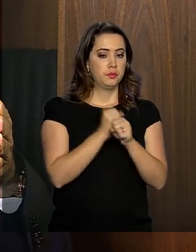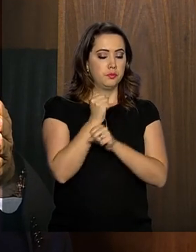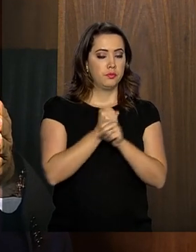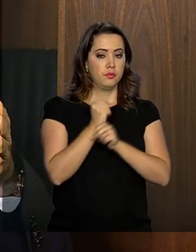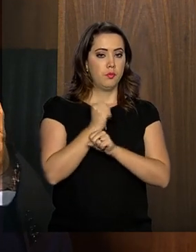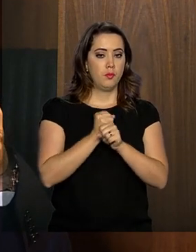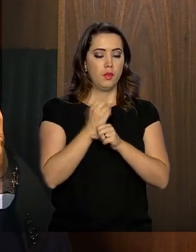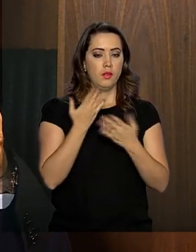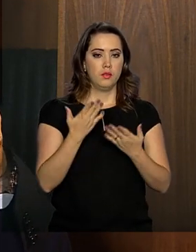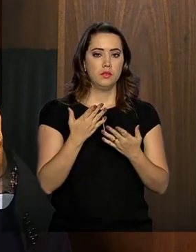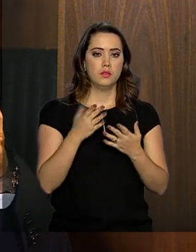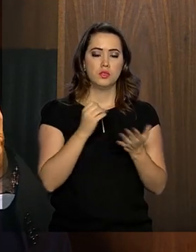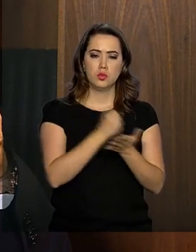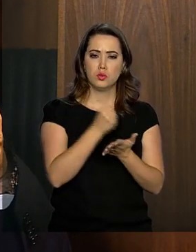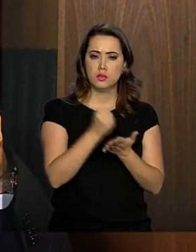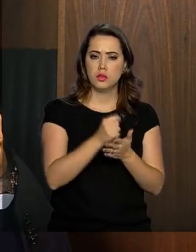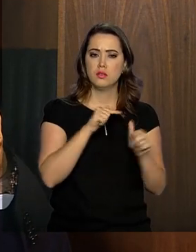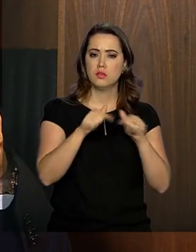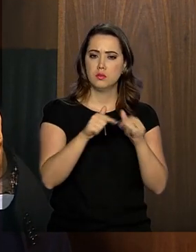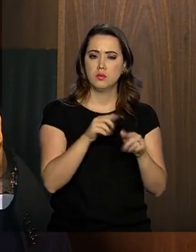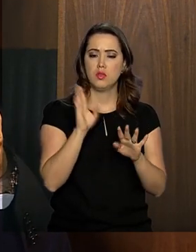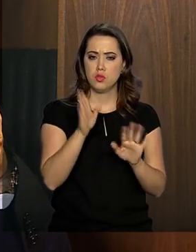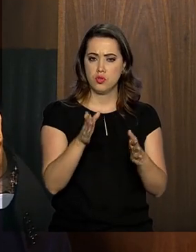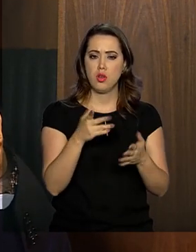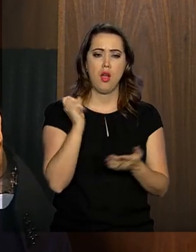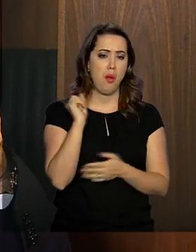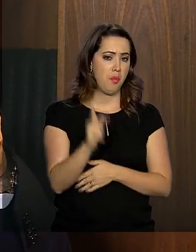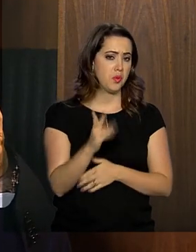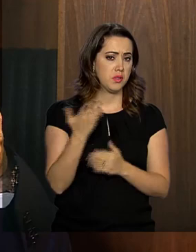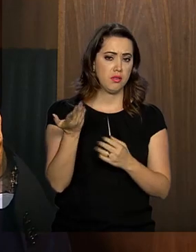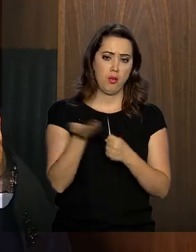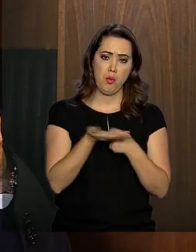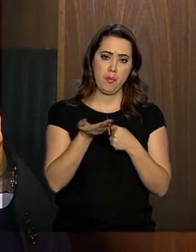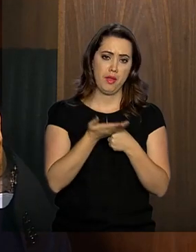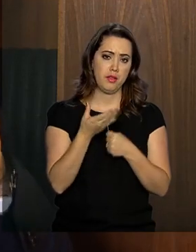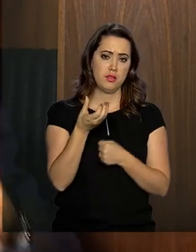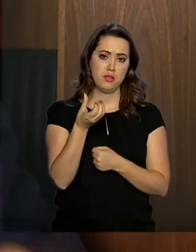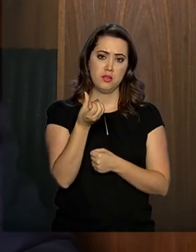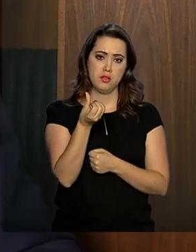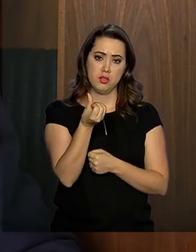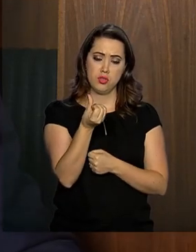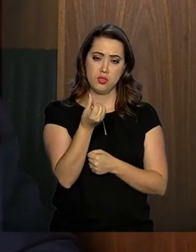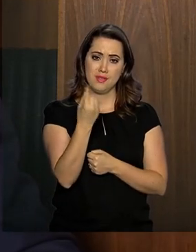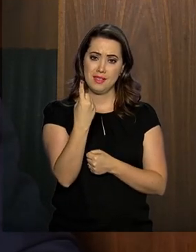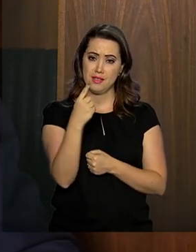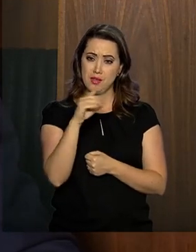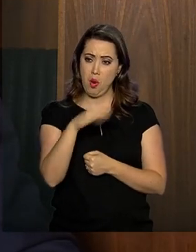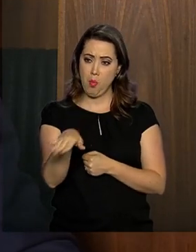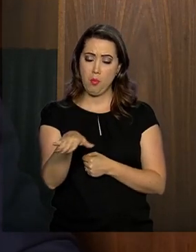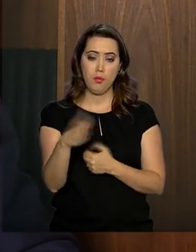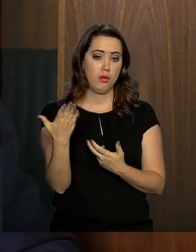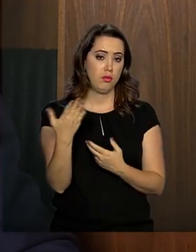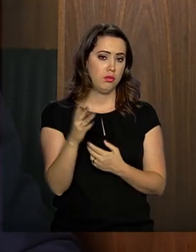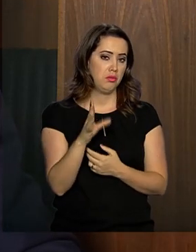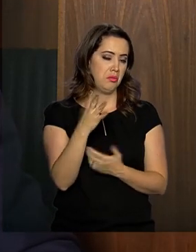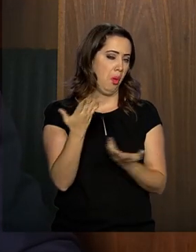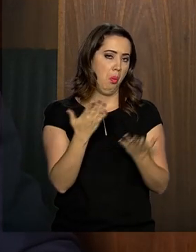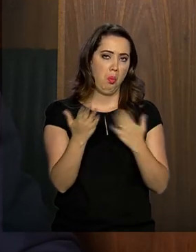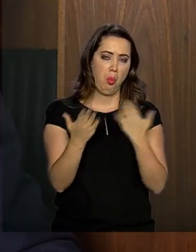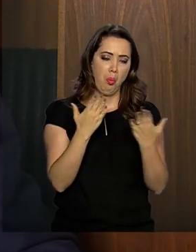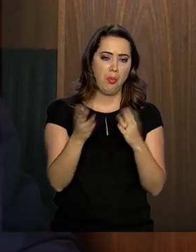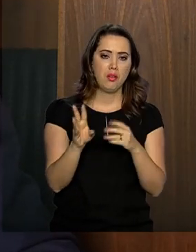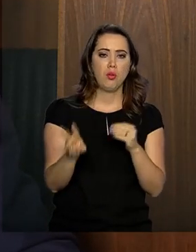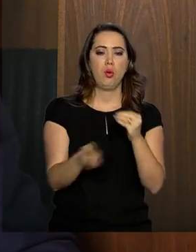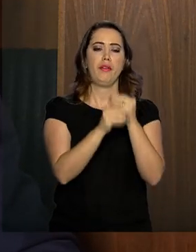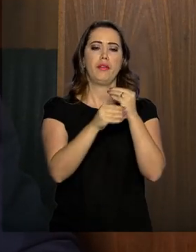formal, mas de fato ela já aposenta em média com 61 anos e meio. Então, de fato, vai ter uma crespo de 6 meses no